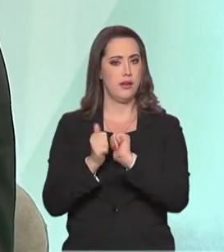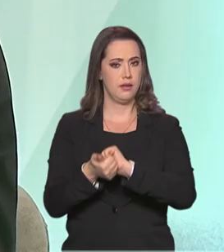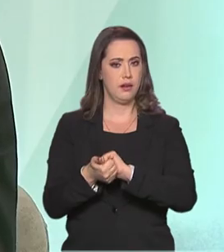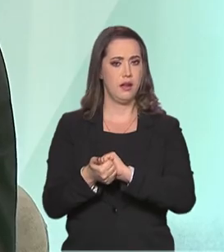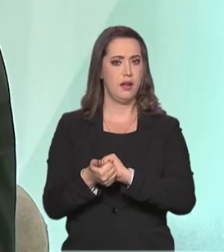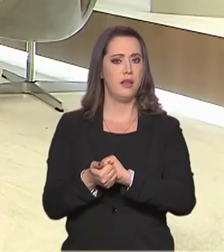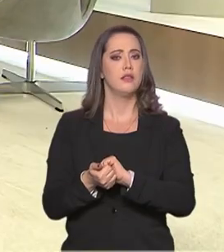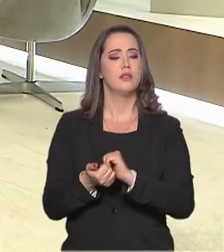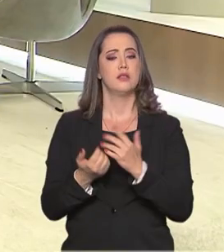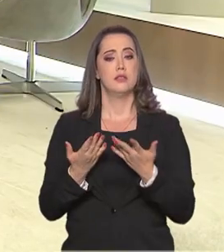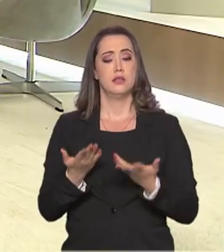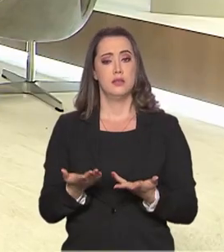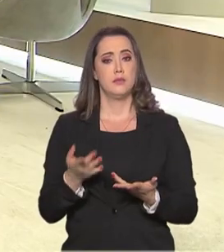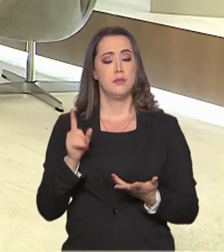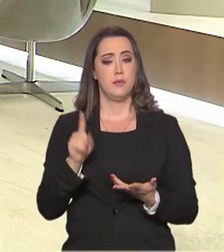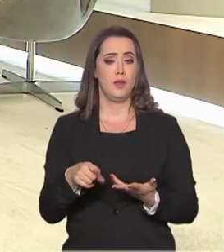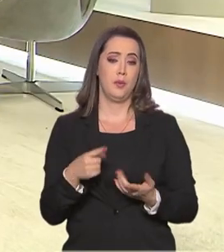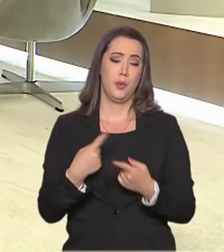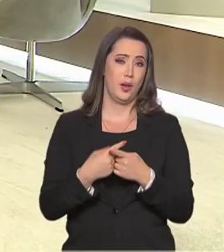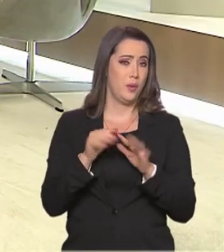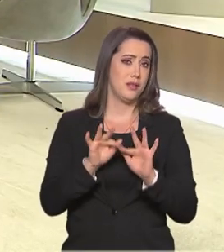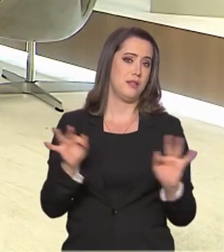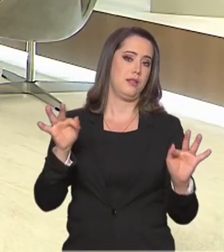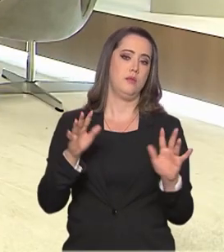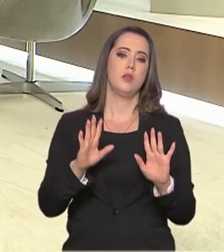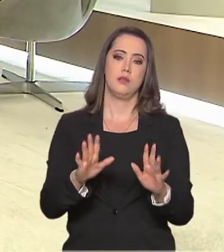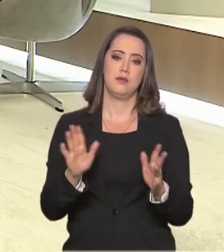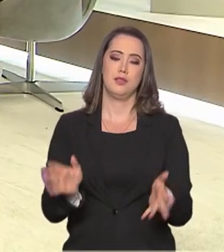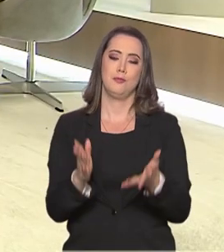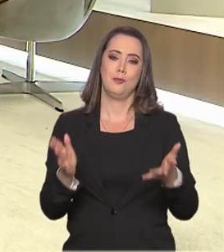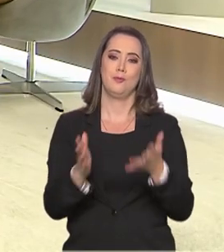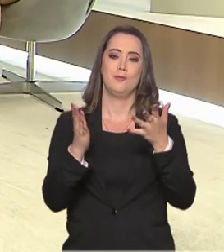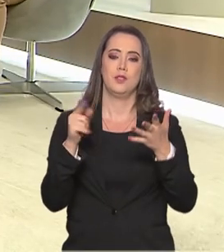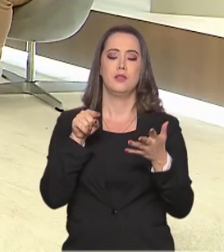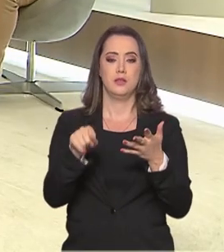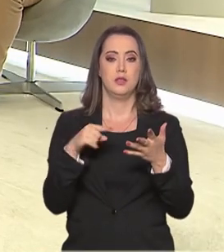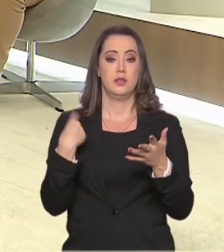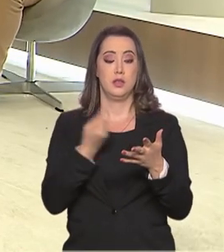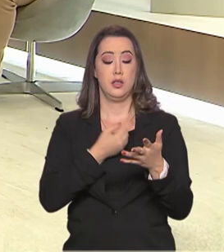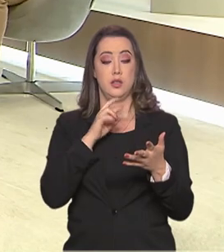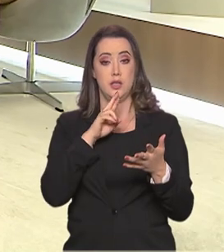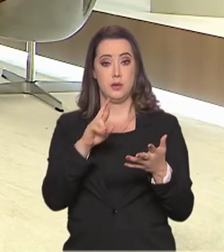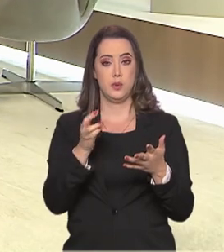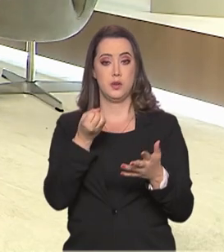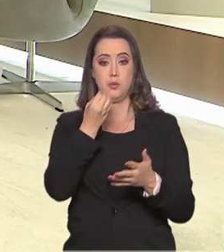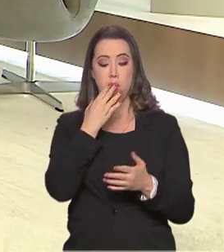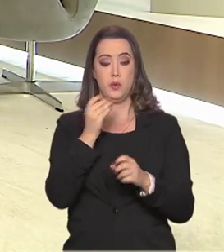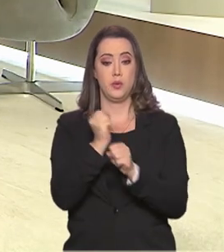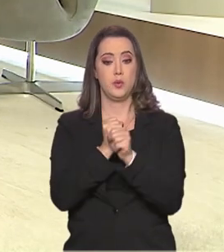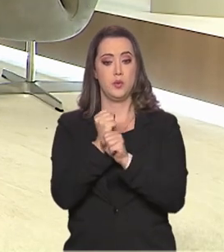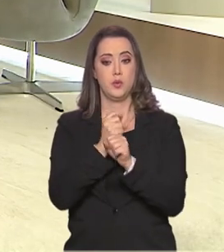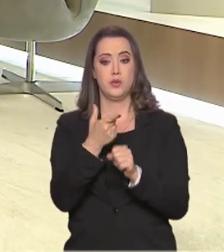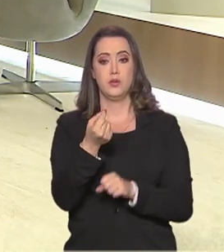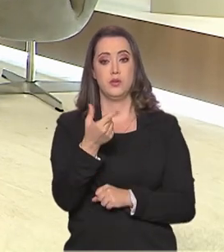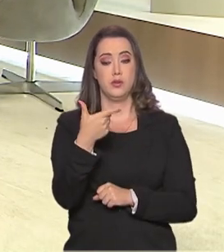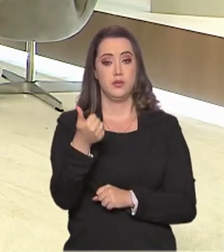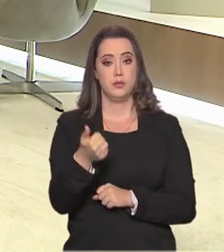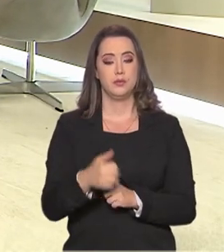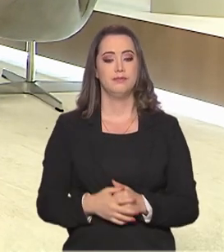uns jogos em casa, tenham repercutido também para que a gente tenha bons resultados agora em 2021.